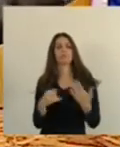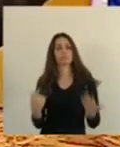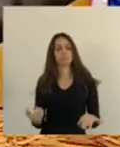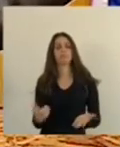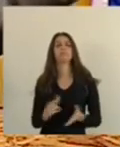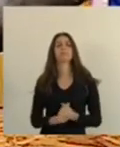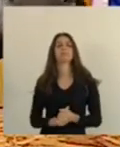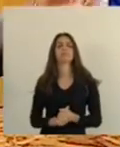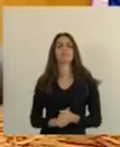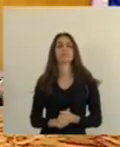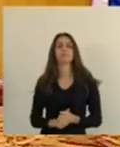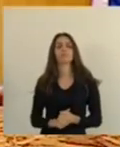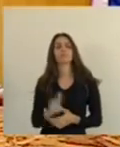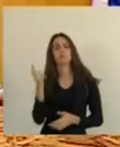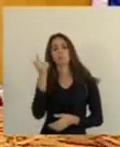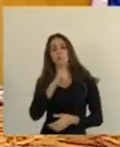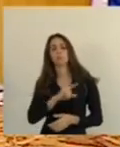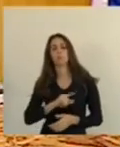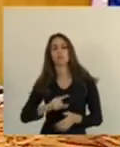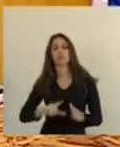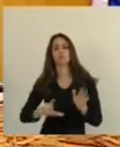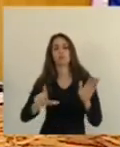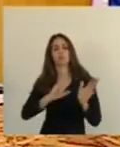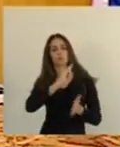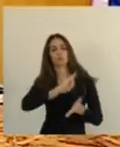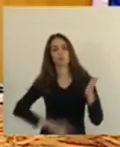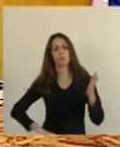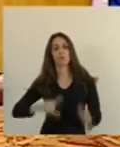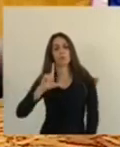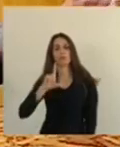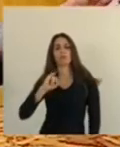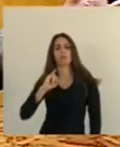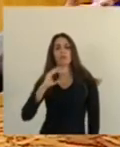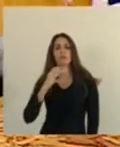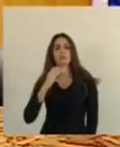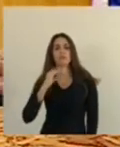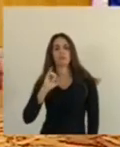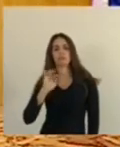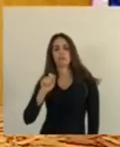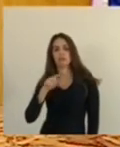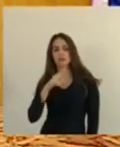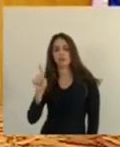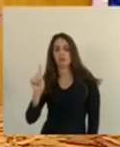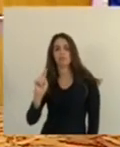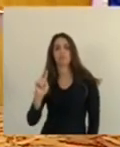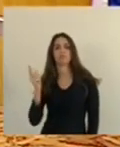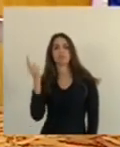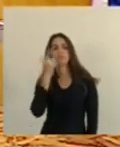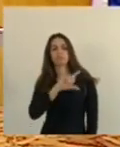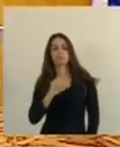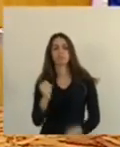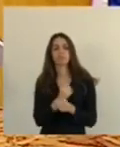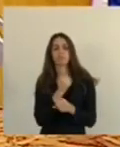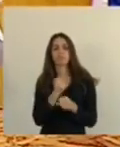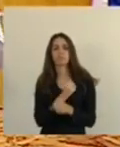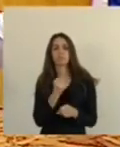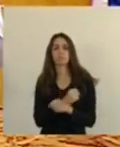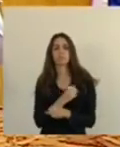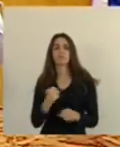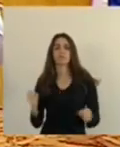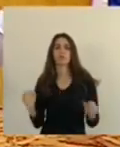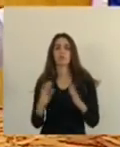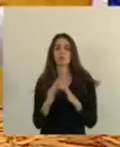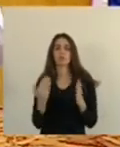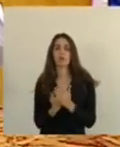boa, séria, robusta licitação, para daqui a pouco nós entregarmos uma nova Escola Maria Penedo. E aí, eu também que visito